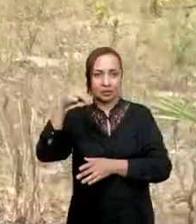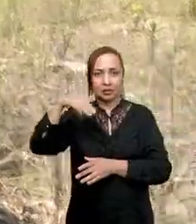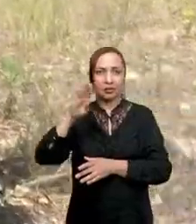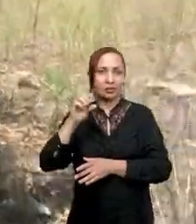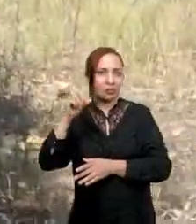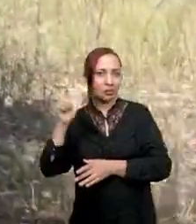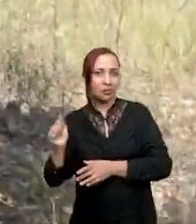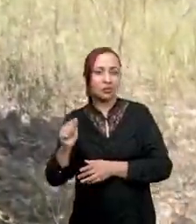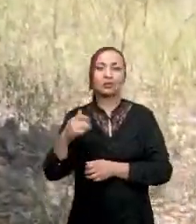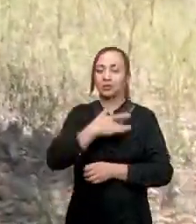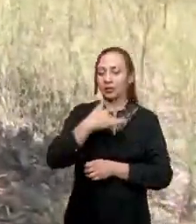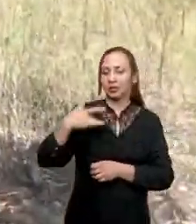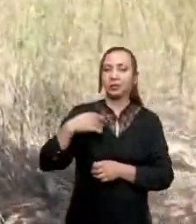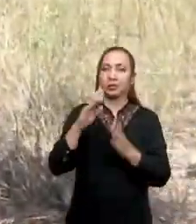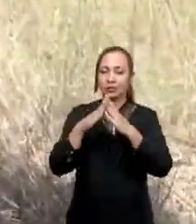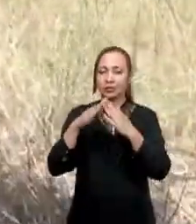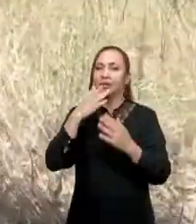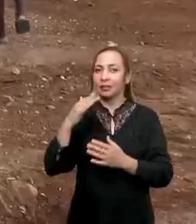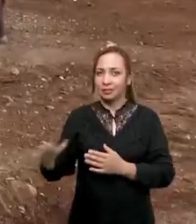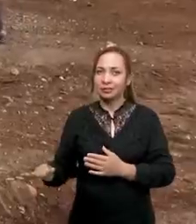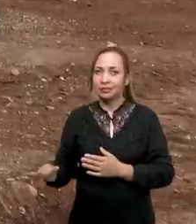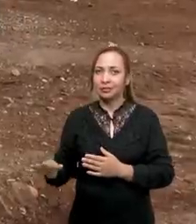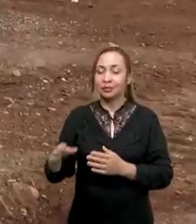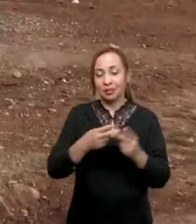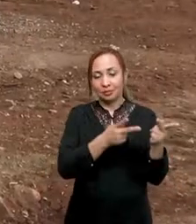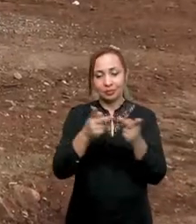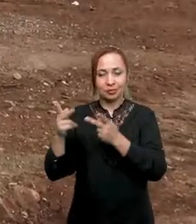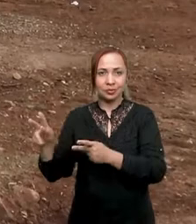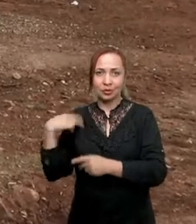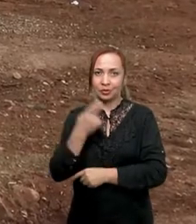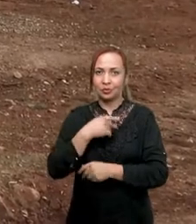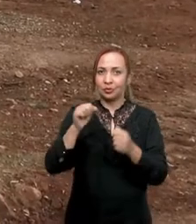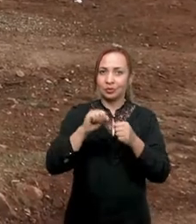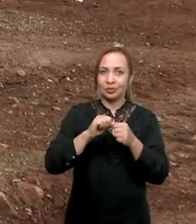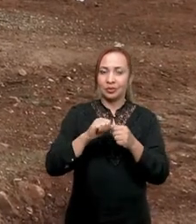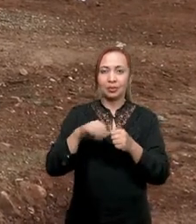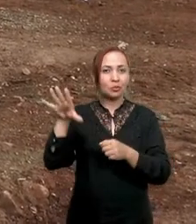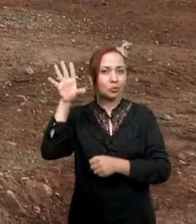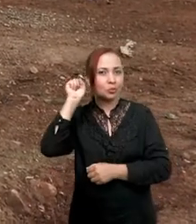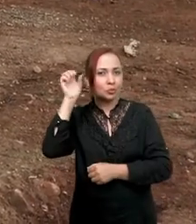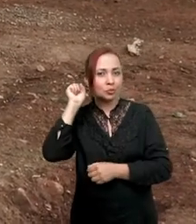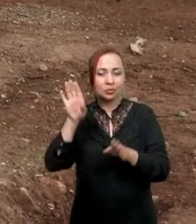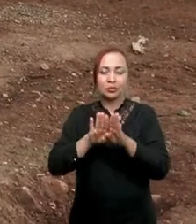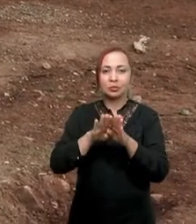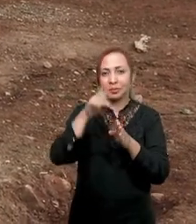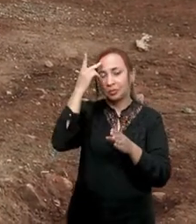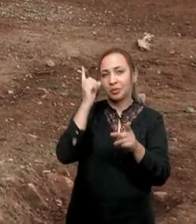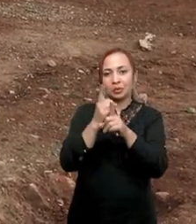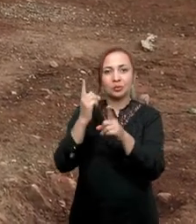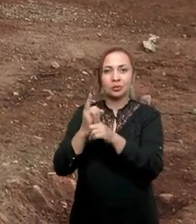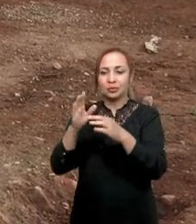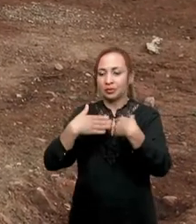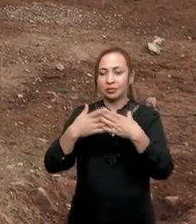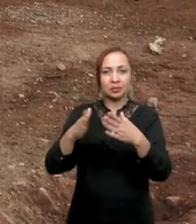serviços de saúde, educação e creches, surgiu a partir de visitas que nós realizamos. Nós realizamos escutas para identificar as principais